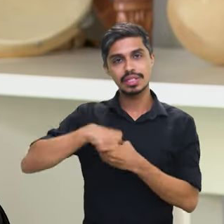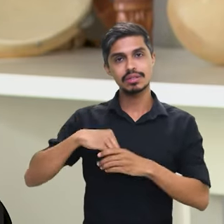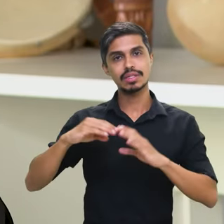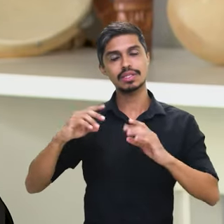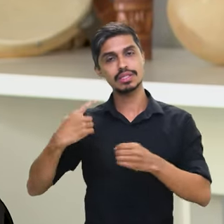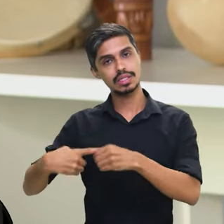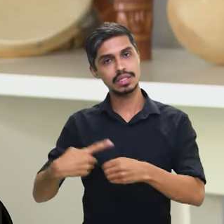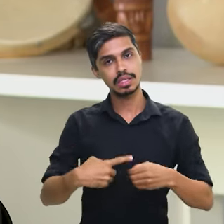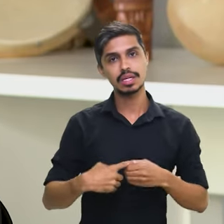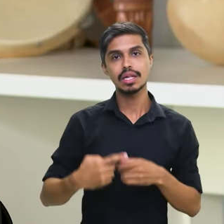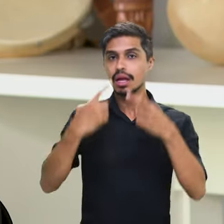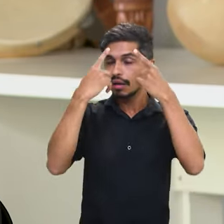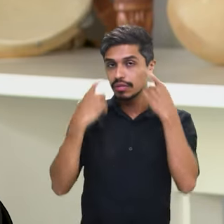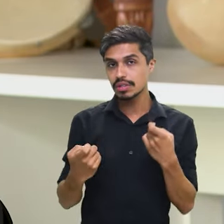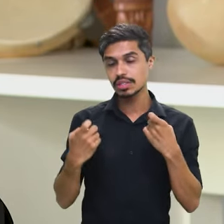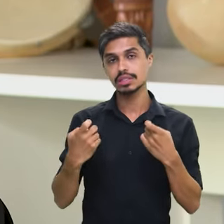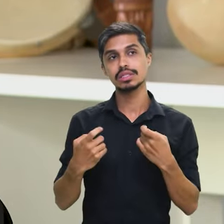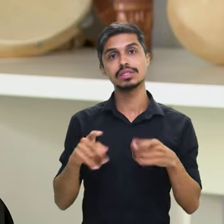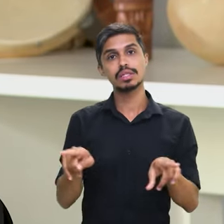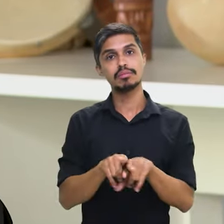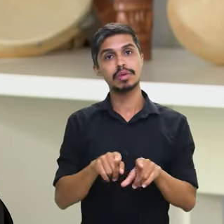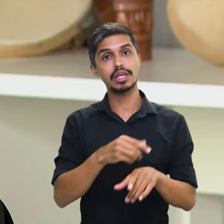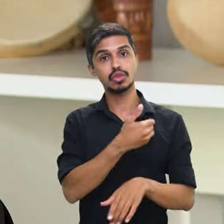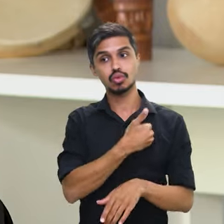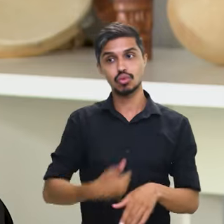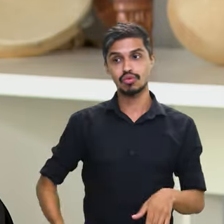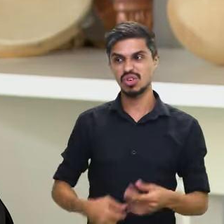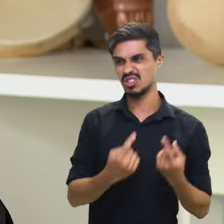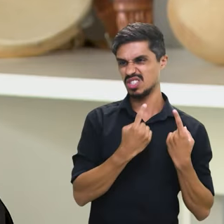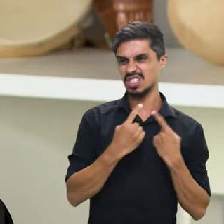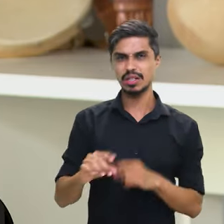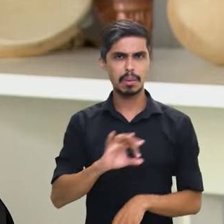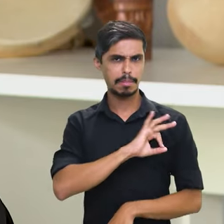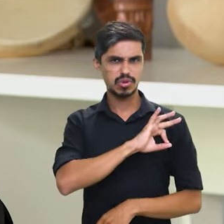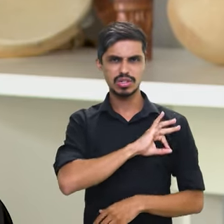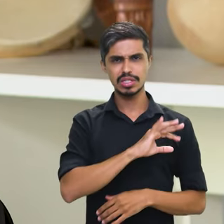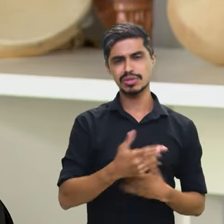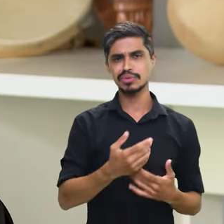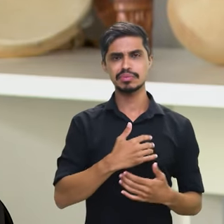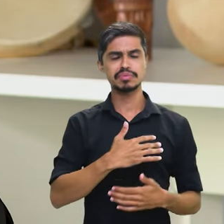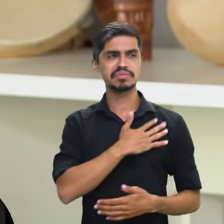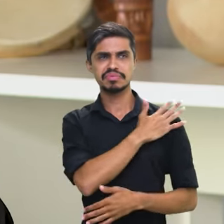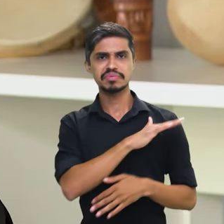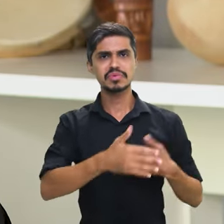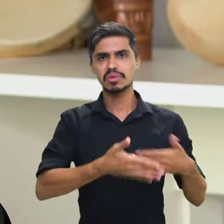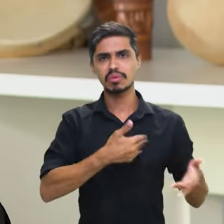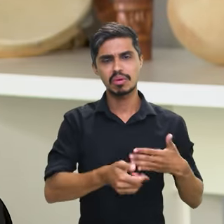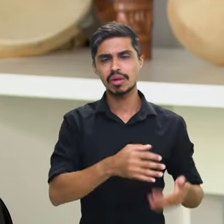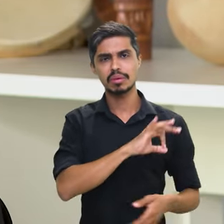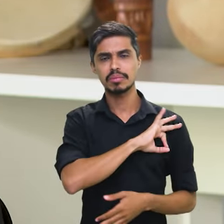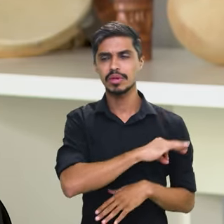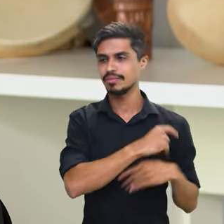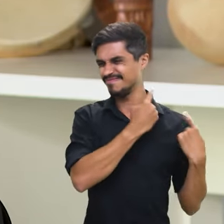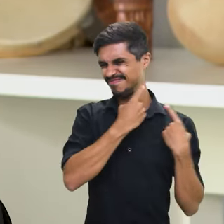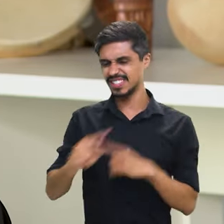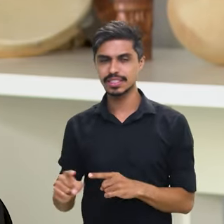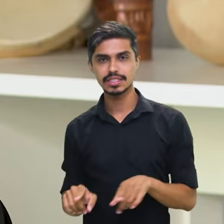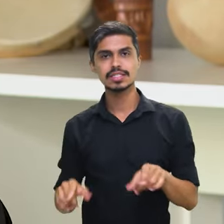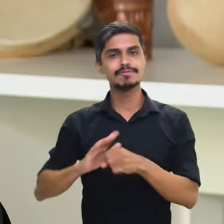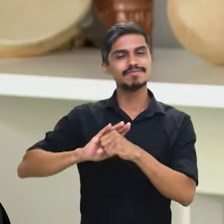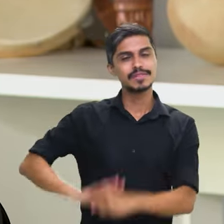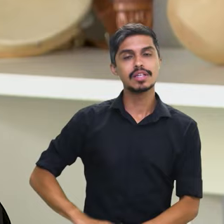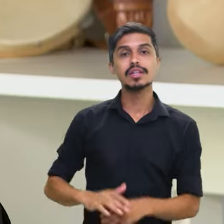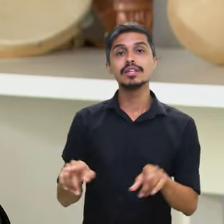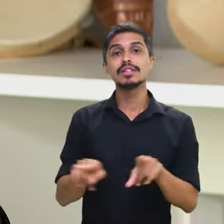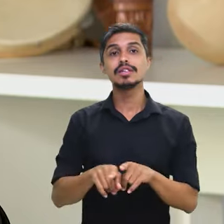cidades, e com a violência, às vezes, do Estado, do policial, militar ou civil. E também a defasagem